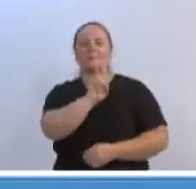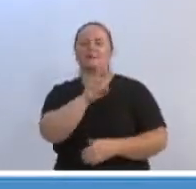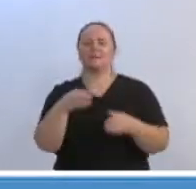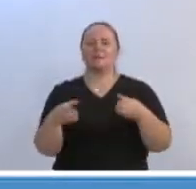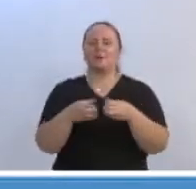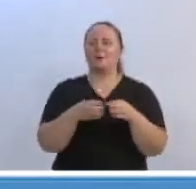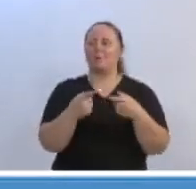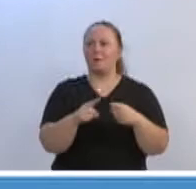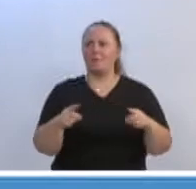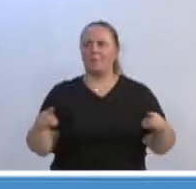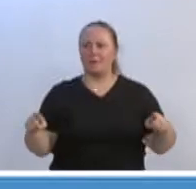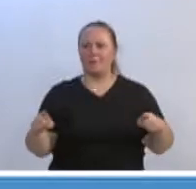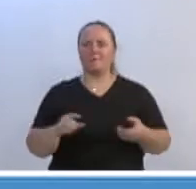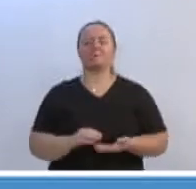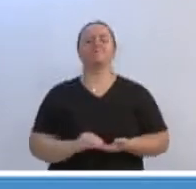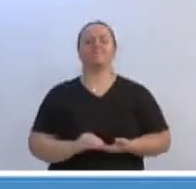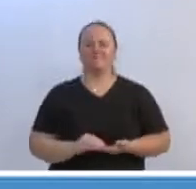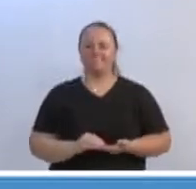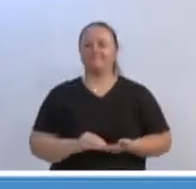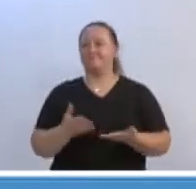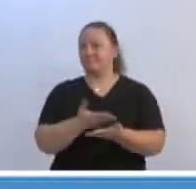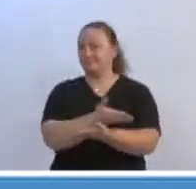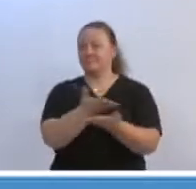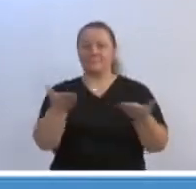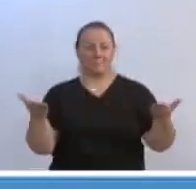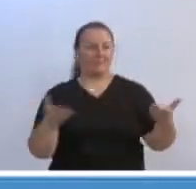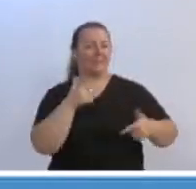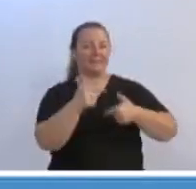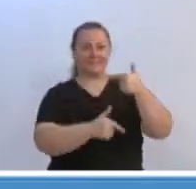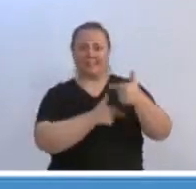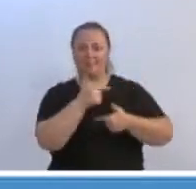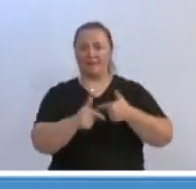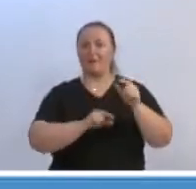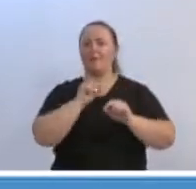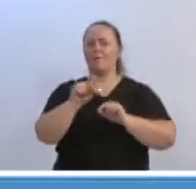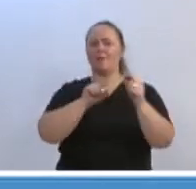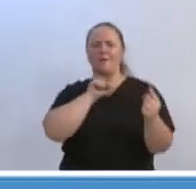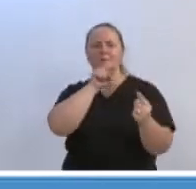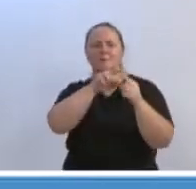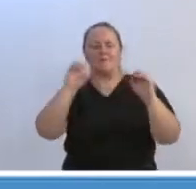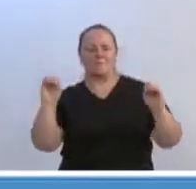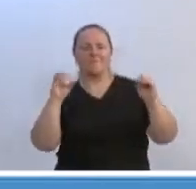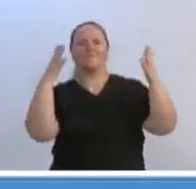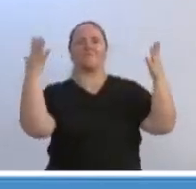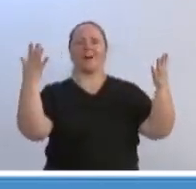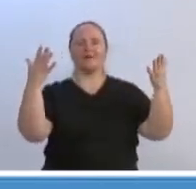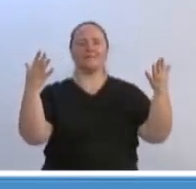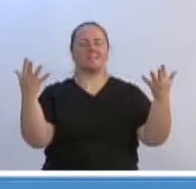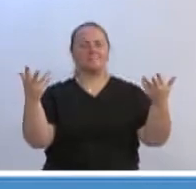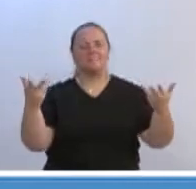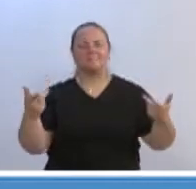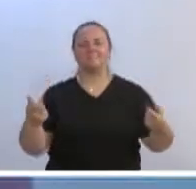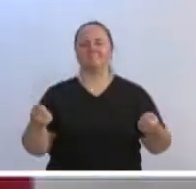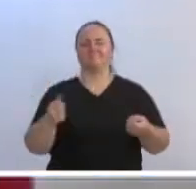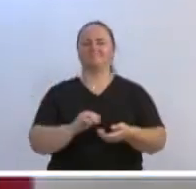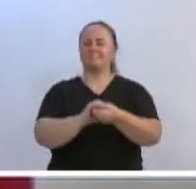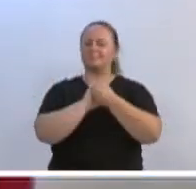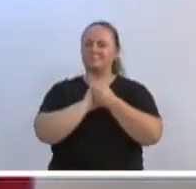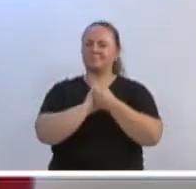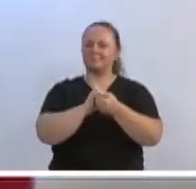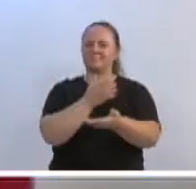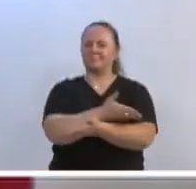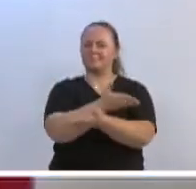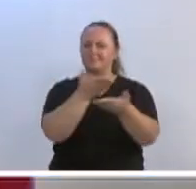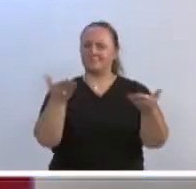assadores, todos aqueles que trabalharam para que fosse uma grande festa nesse último final de semana. Parabéns a todos e